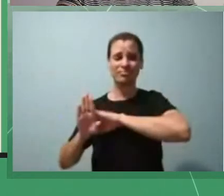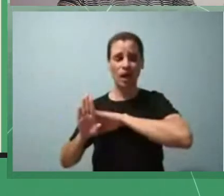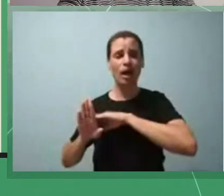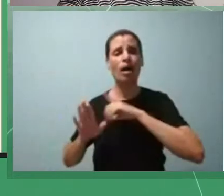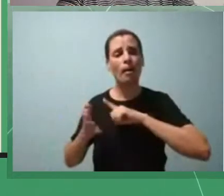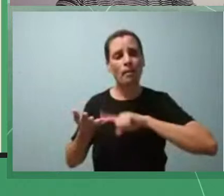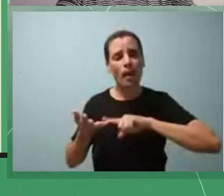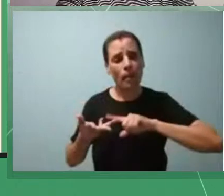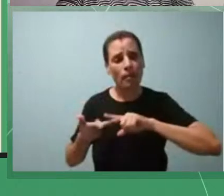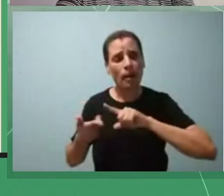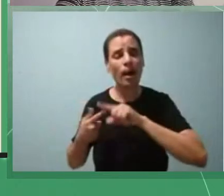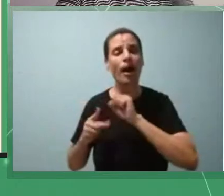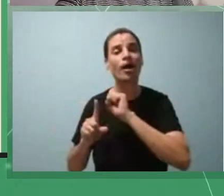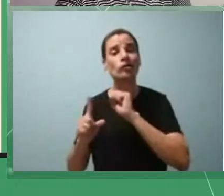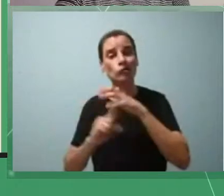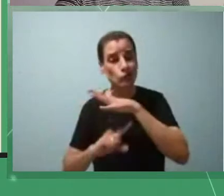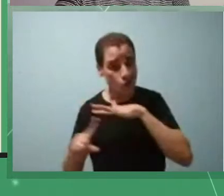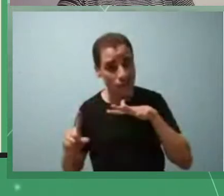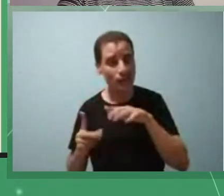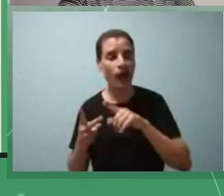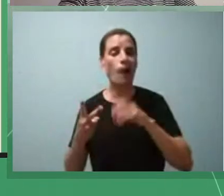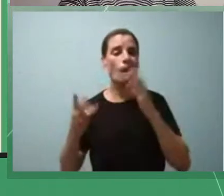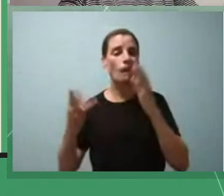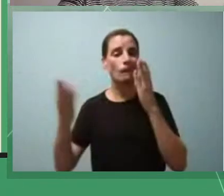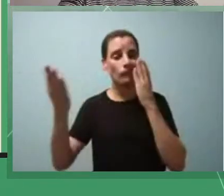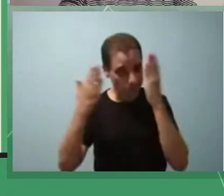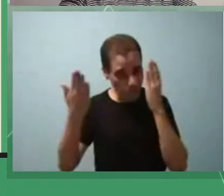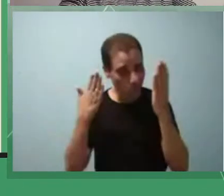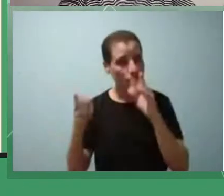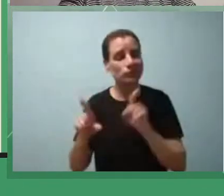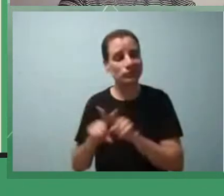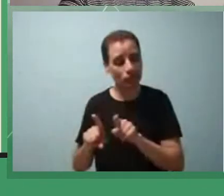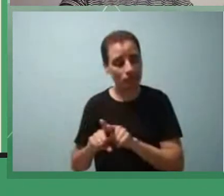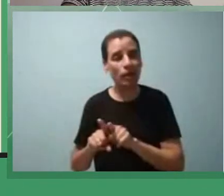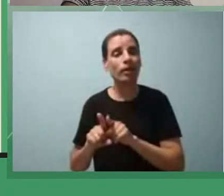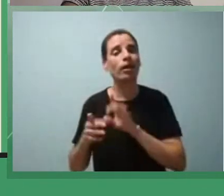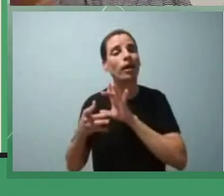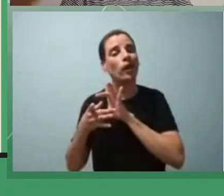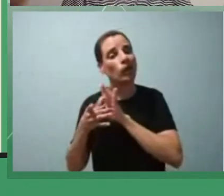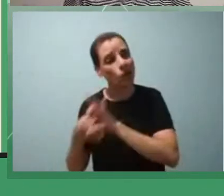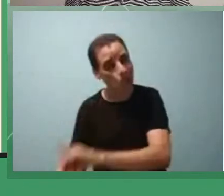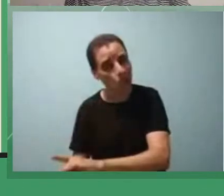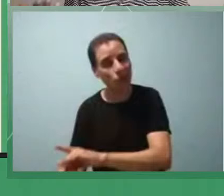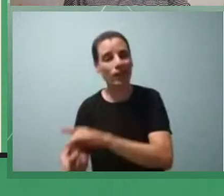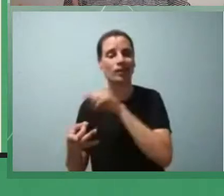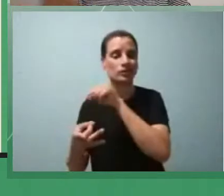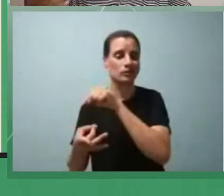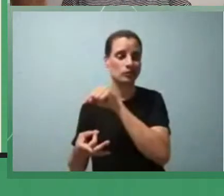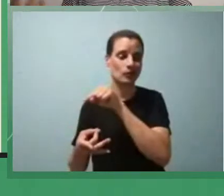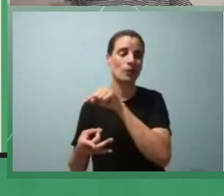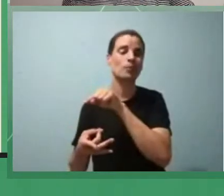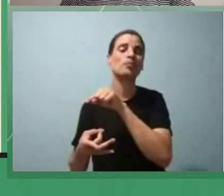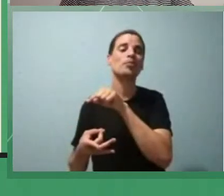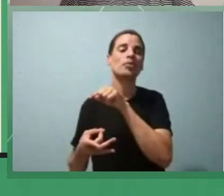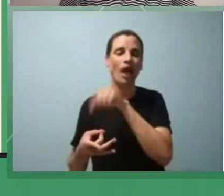o próprio aspecto psicológico e todo esse contexto que envolve ali o contexto de se alimentar né